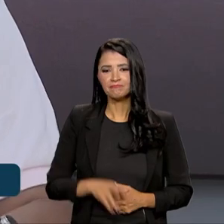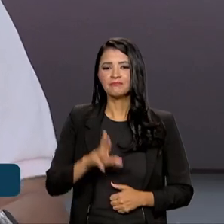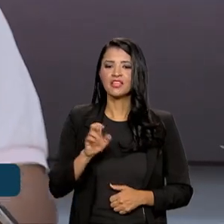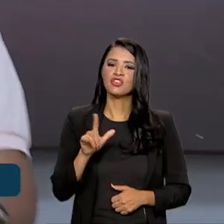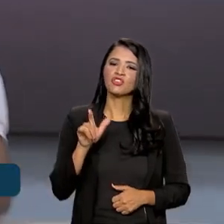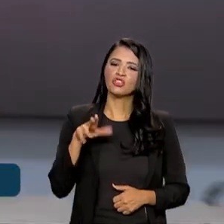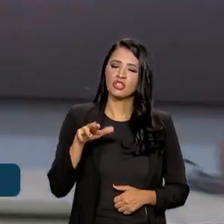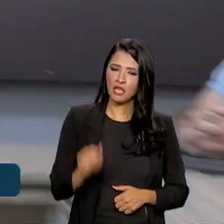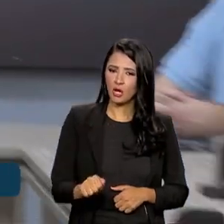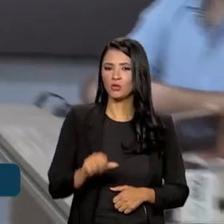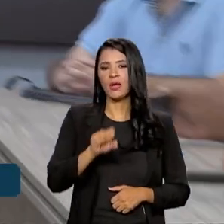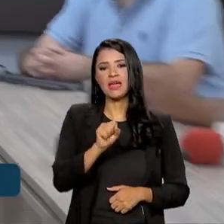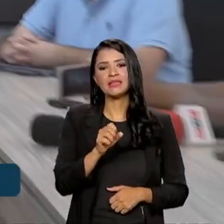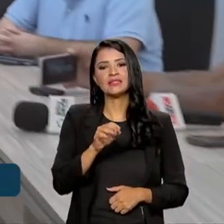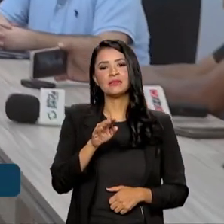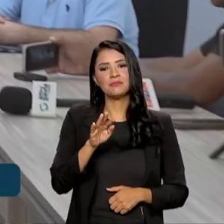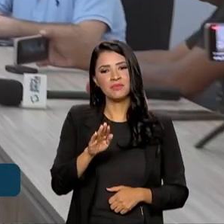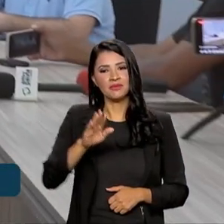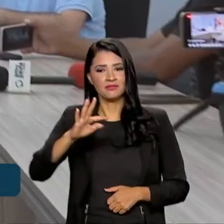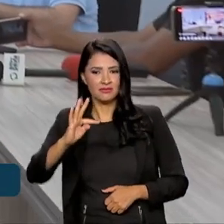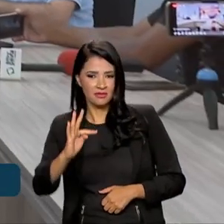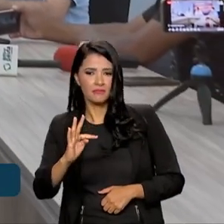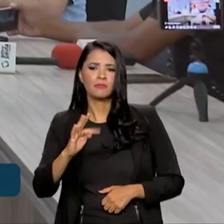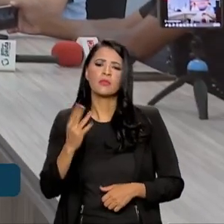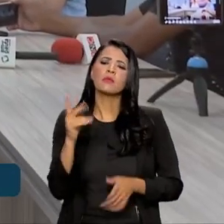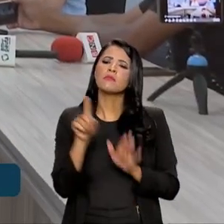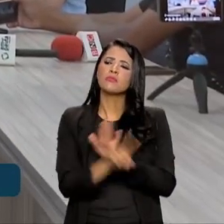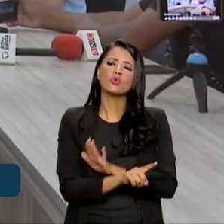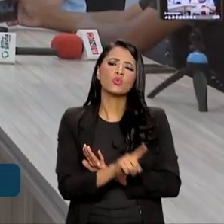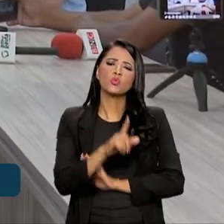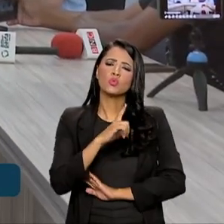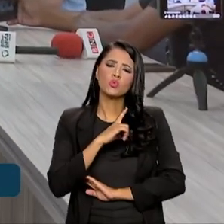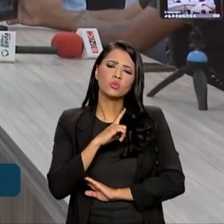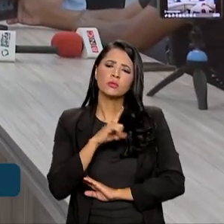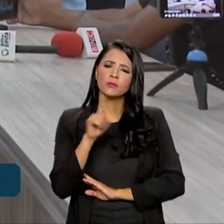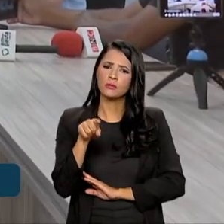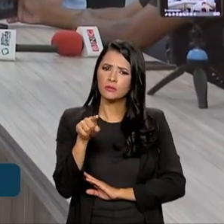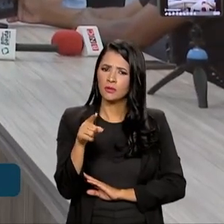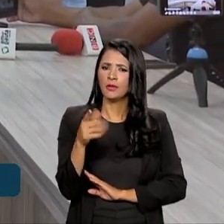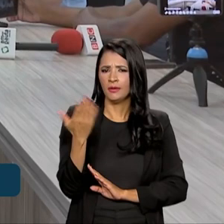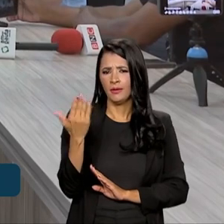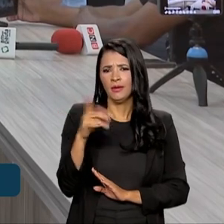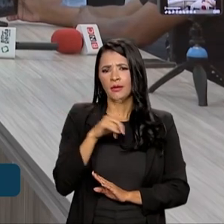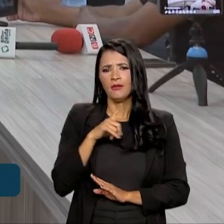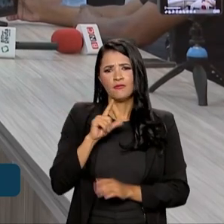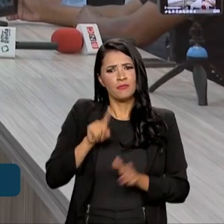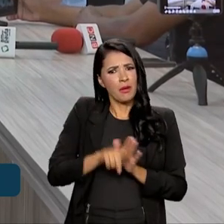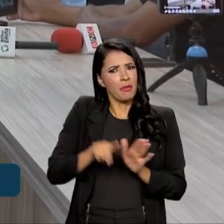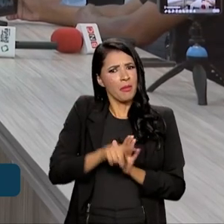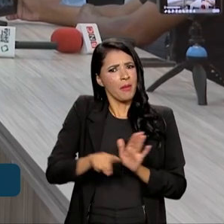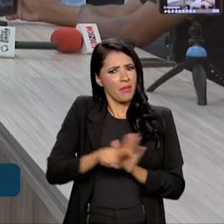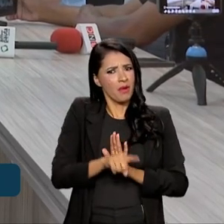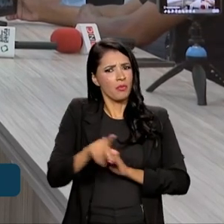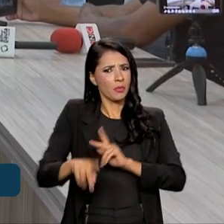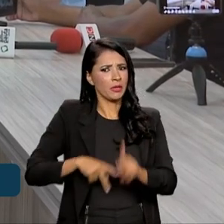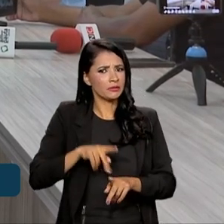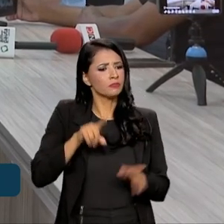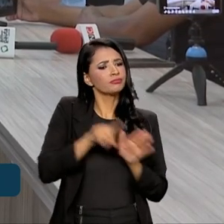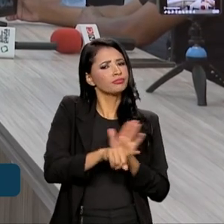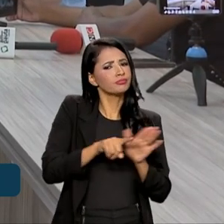Grupo Norte, SBT Amazonas. Uma das perguntas que estão sendo bastante feitas pela população,